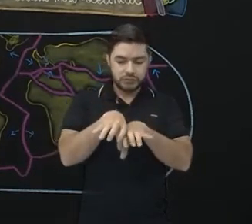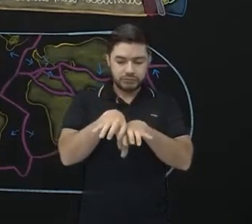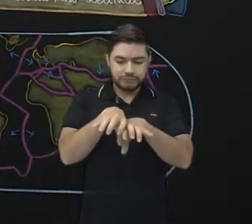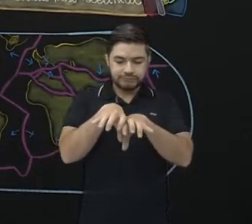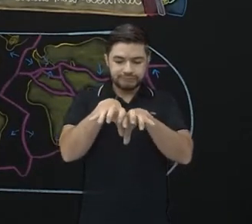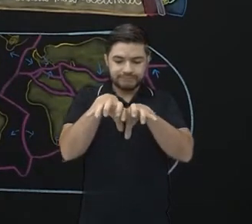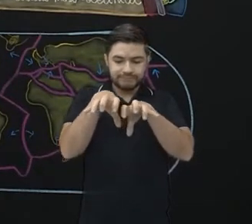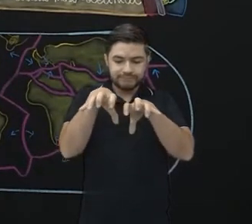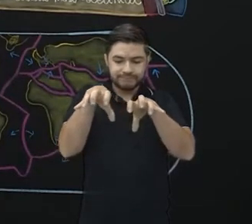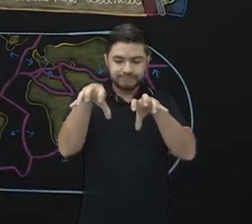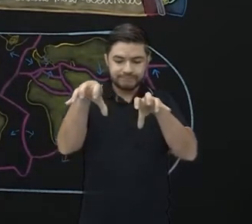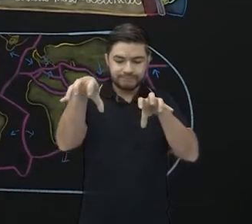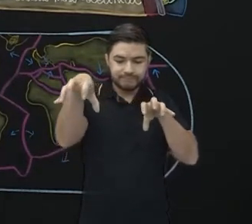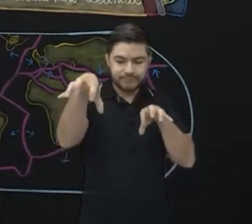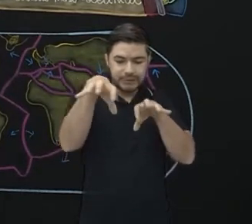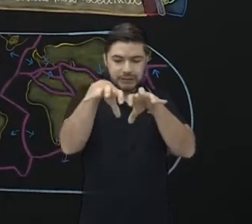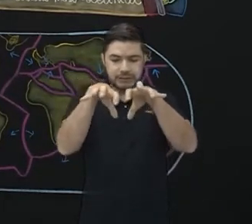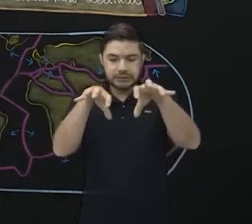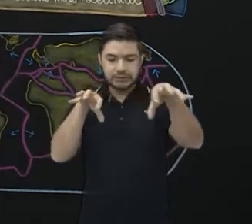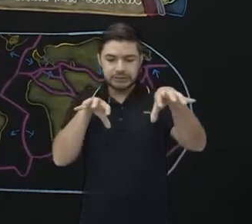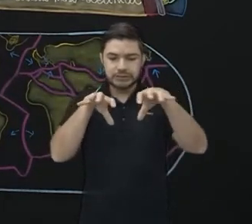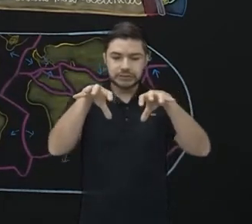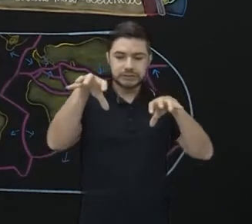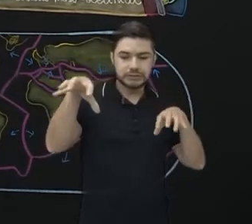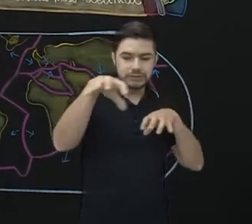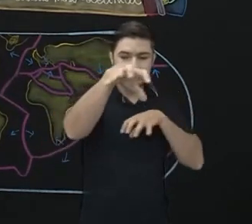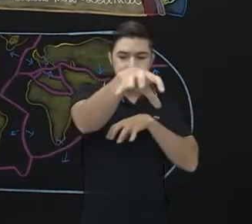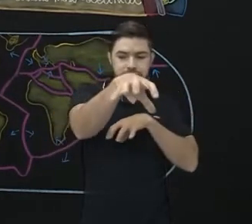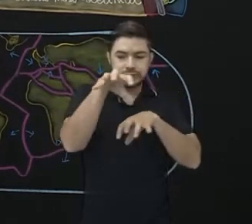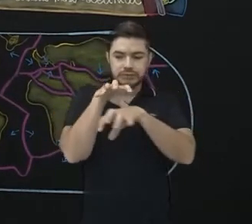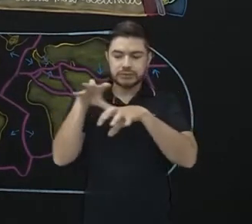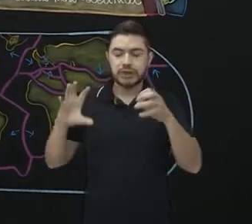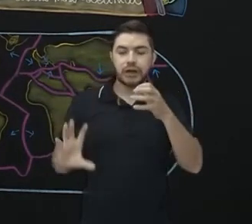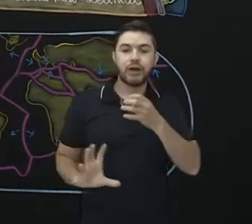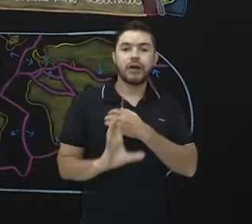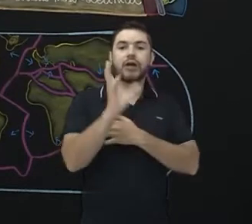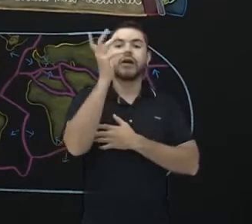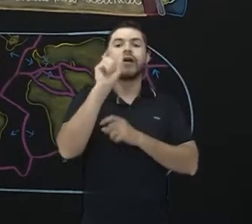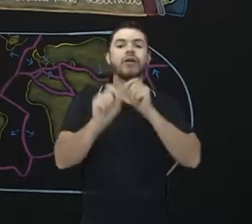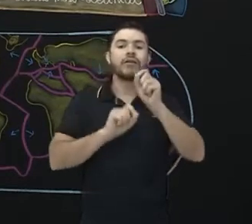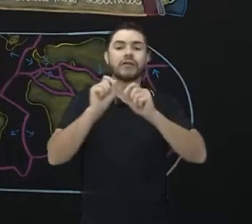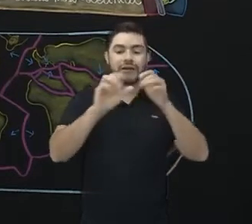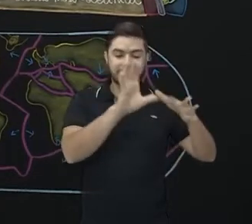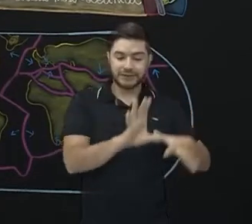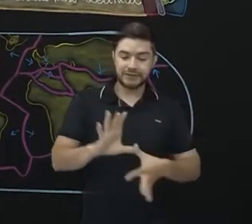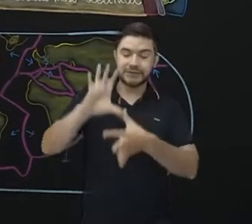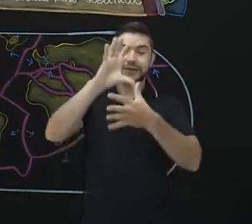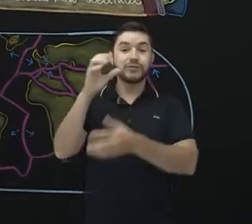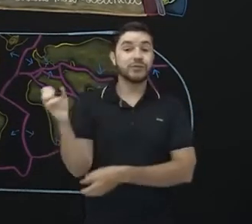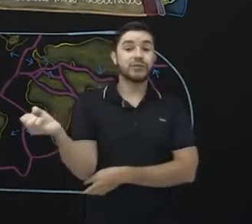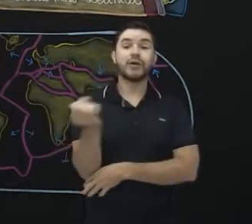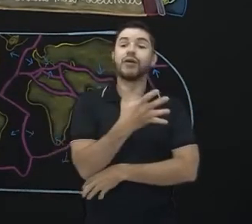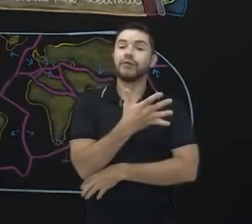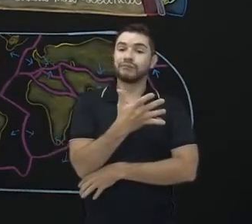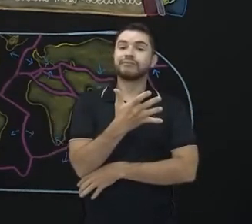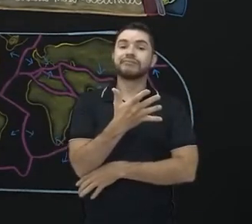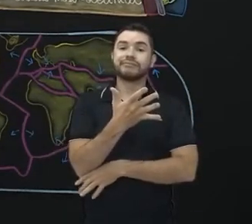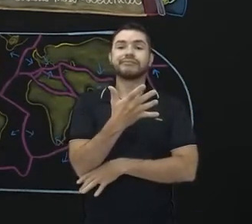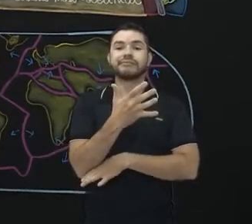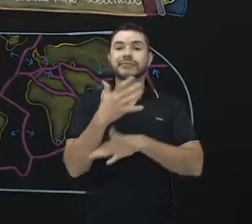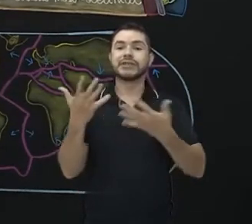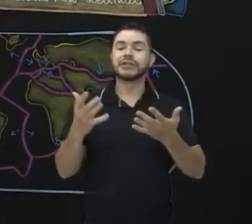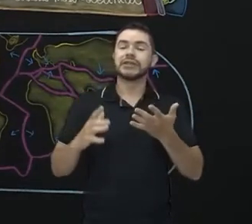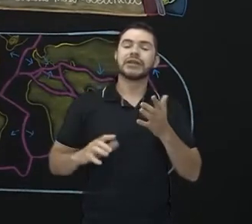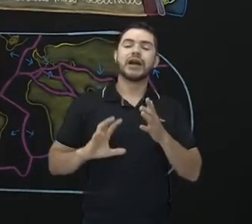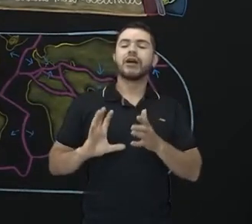origem a novos continentes, uma grande massa continental ao norte, que passamos a chamar de Laurásia, enquanto que existe uma outra massa